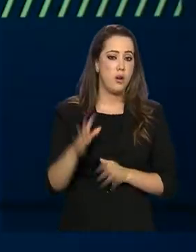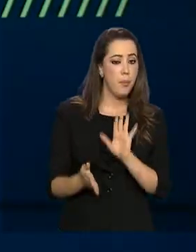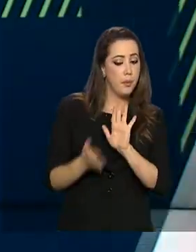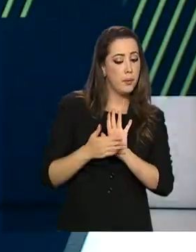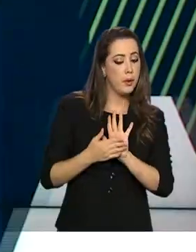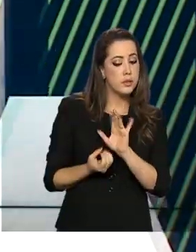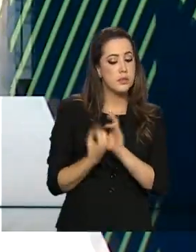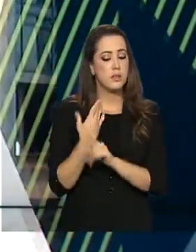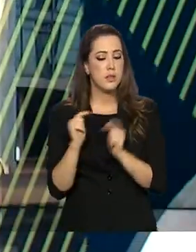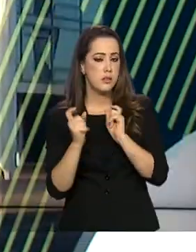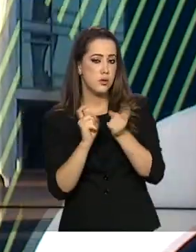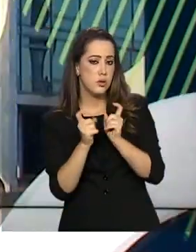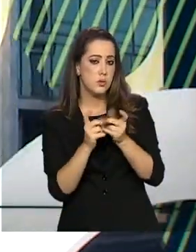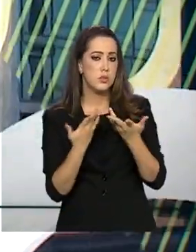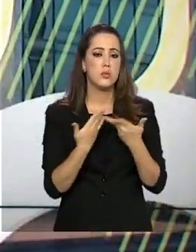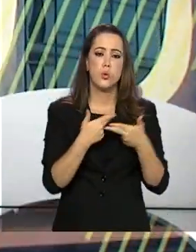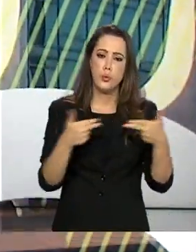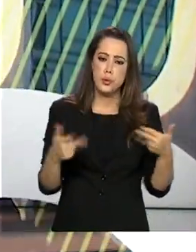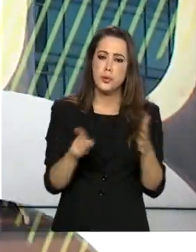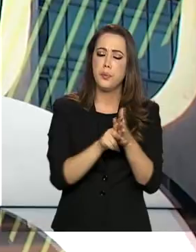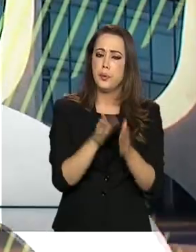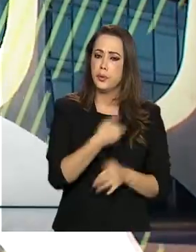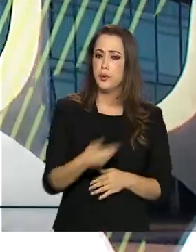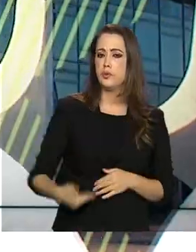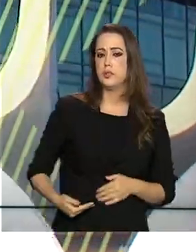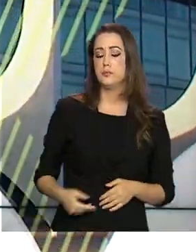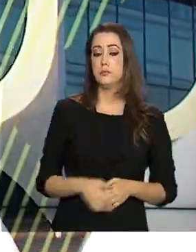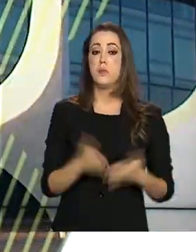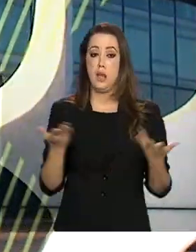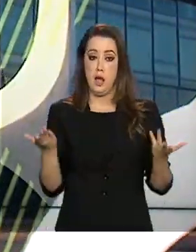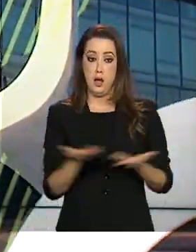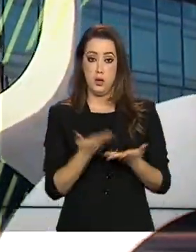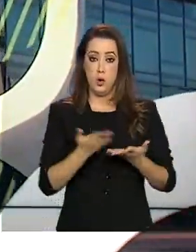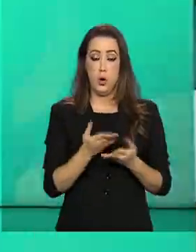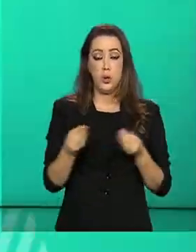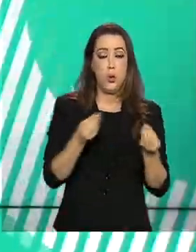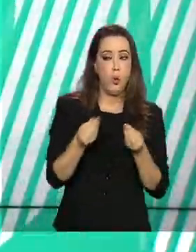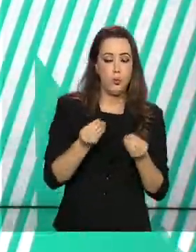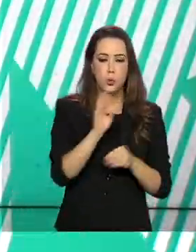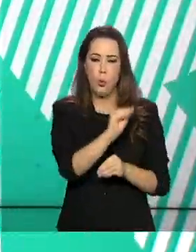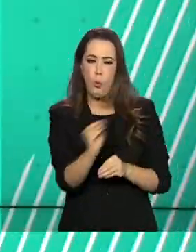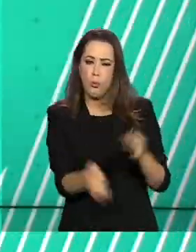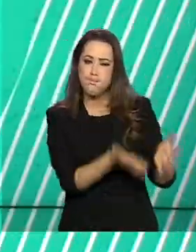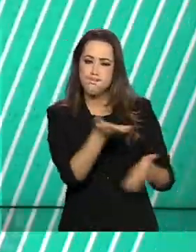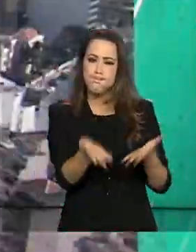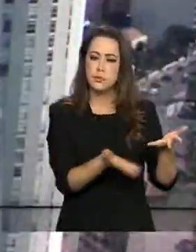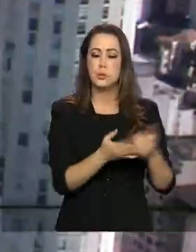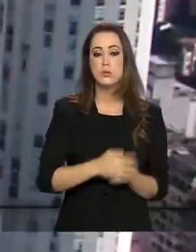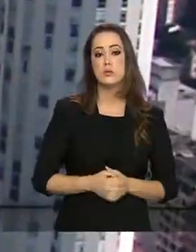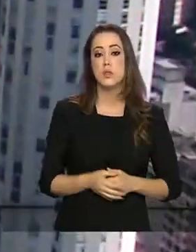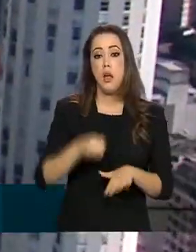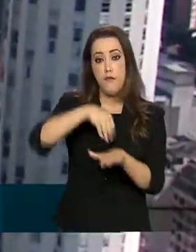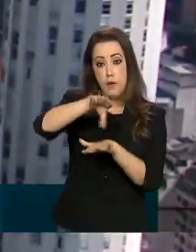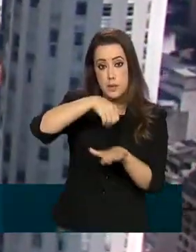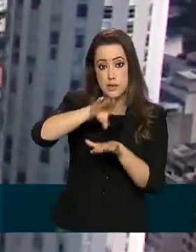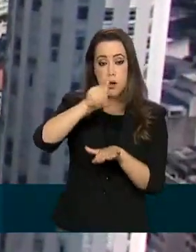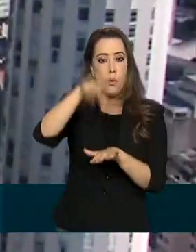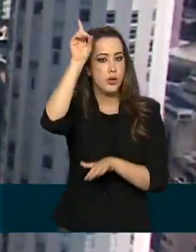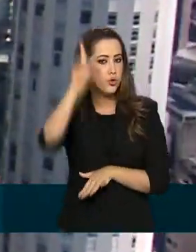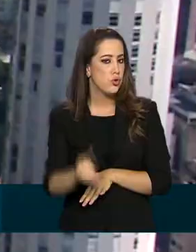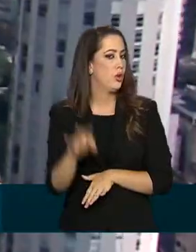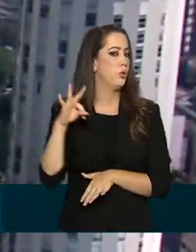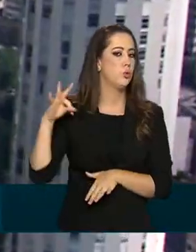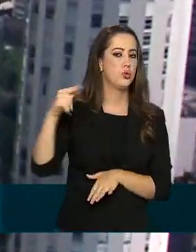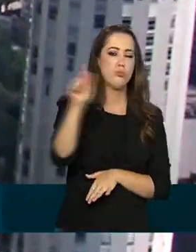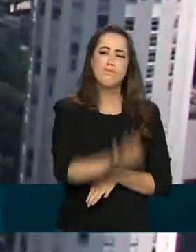gestão de documentos e arquivos públicos em sua produção e preservação. O acesso à informação é direito de todo cidadão